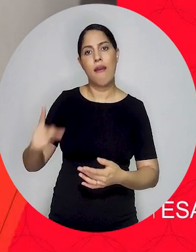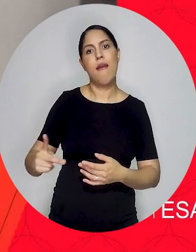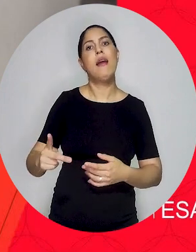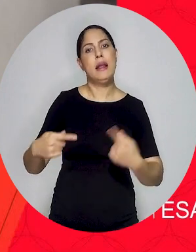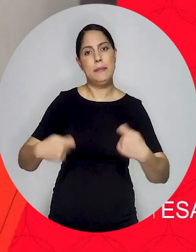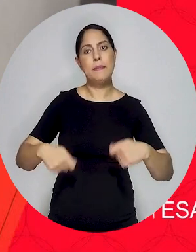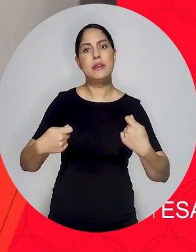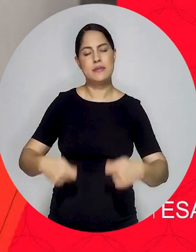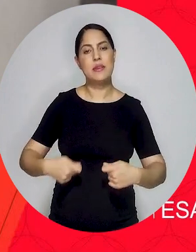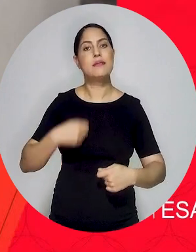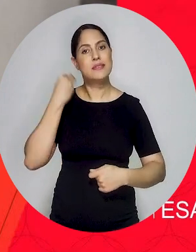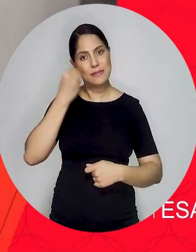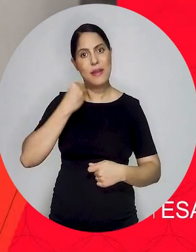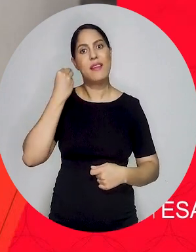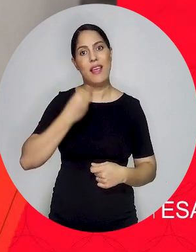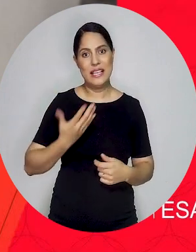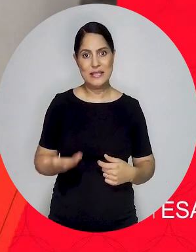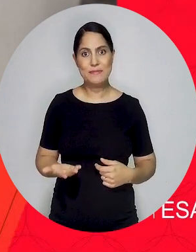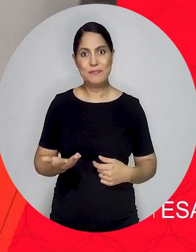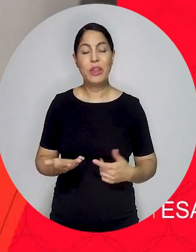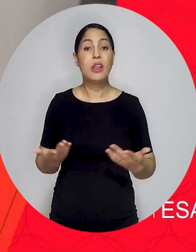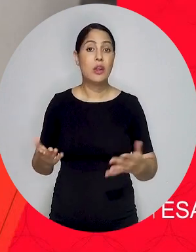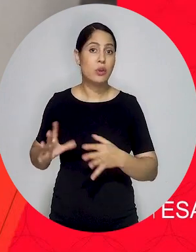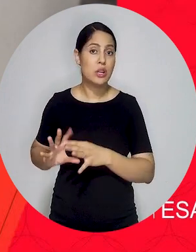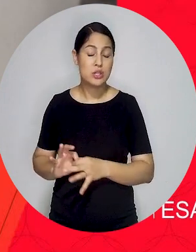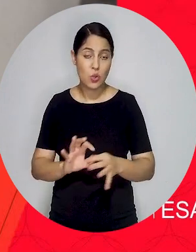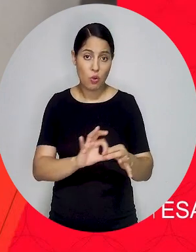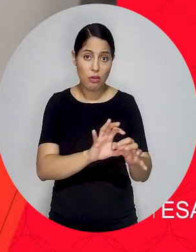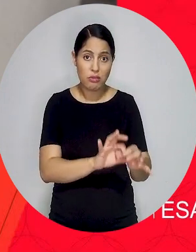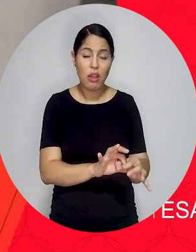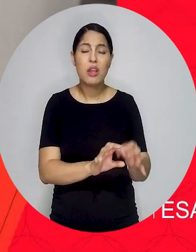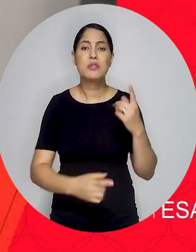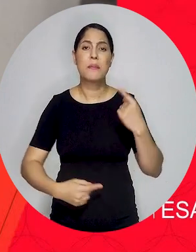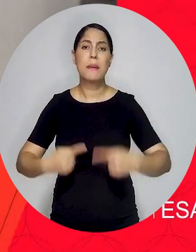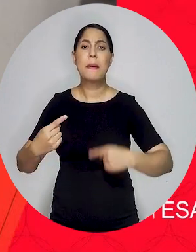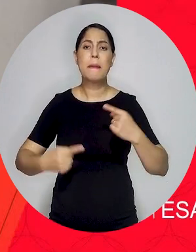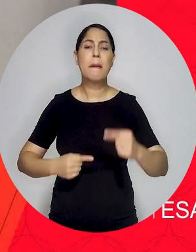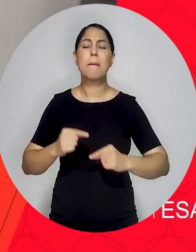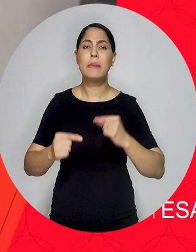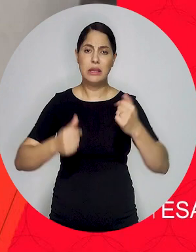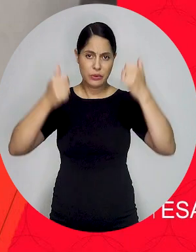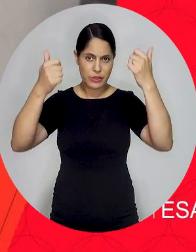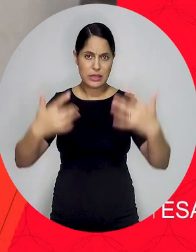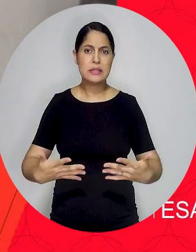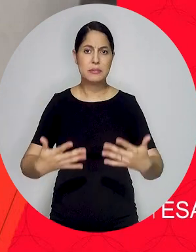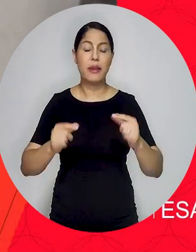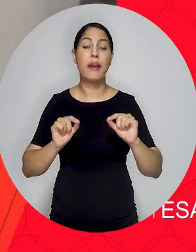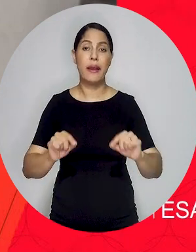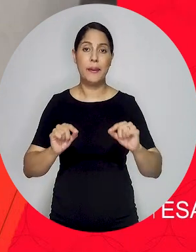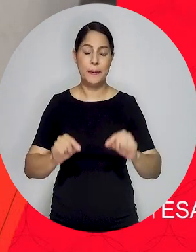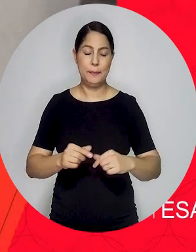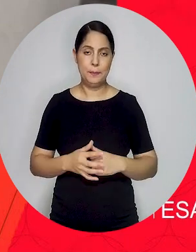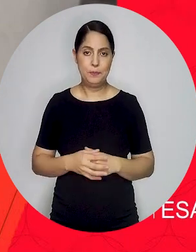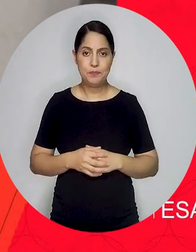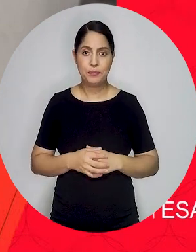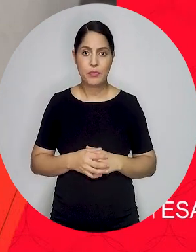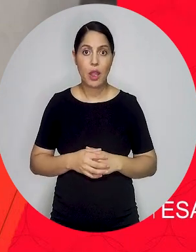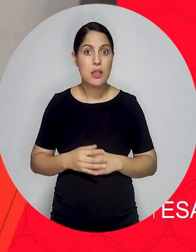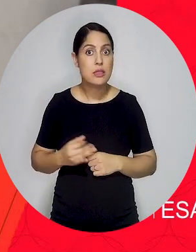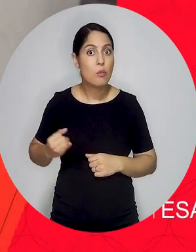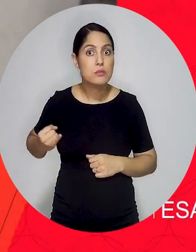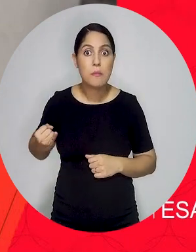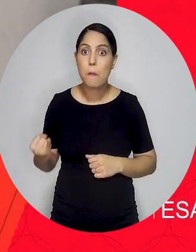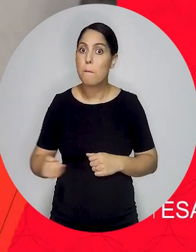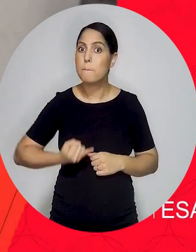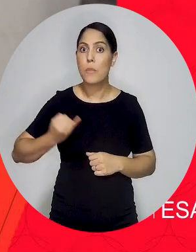esses contextos específicos e sobre esse ponto do papel do advogado lidando com o cenário de desastres eu acho que um ponto